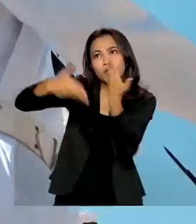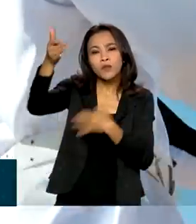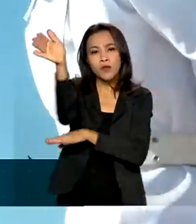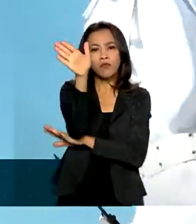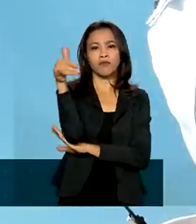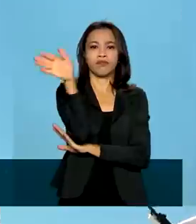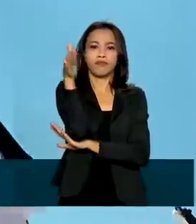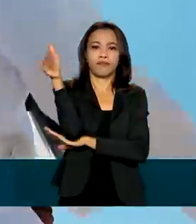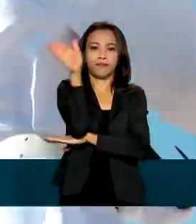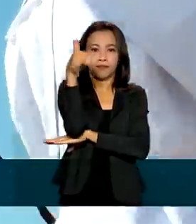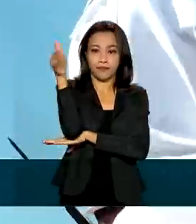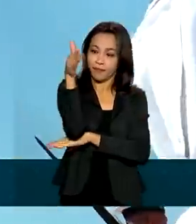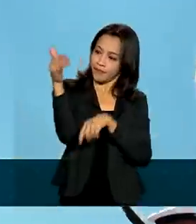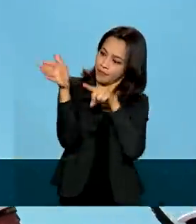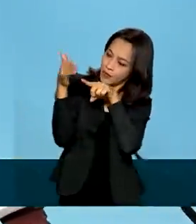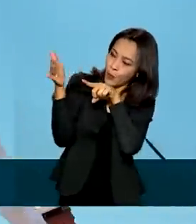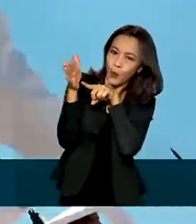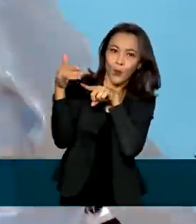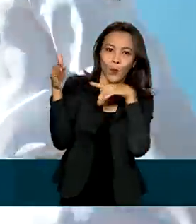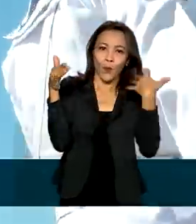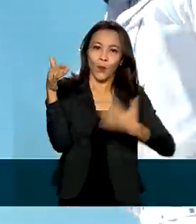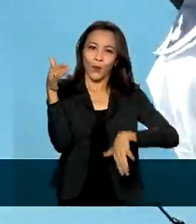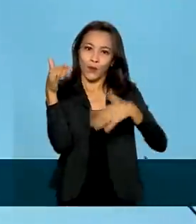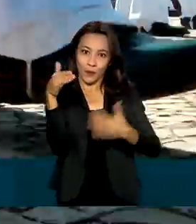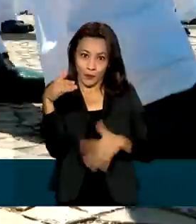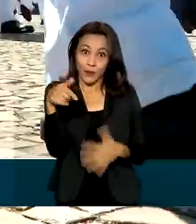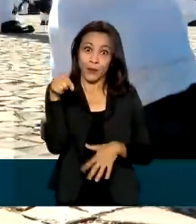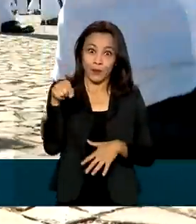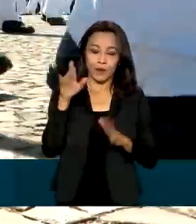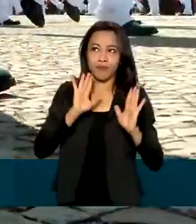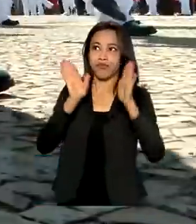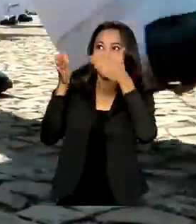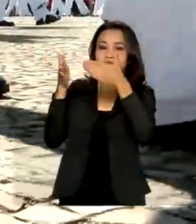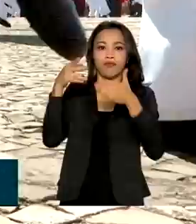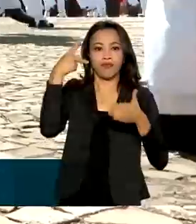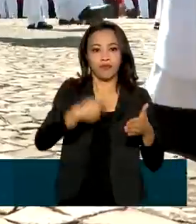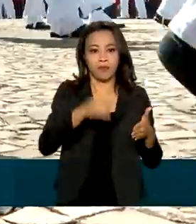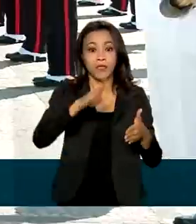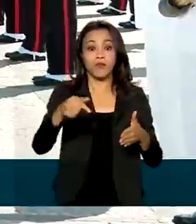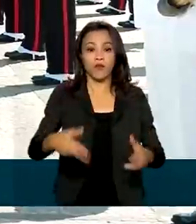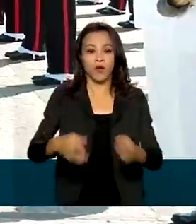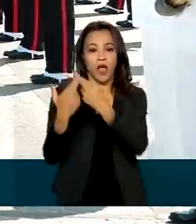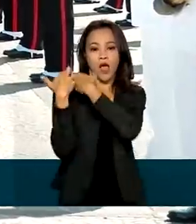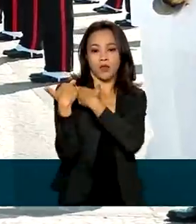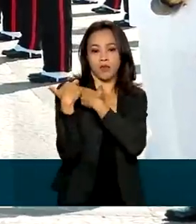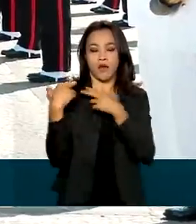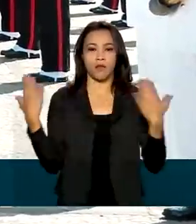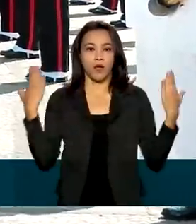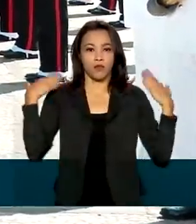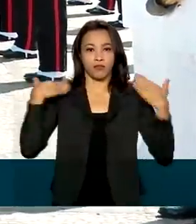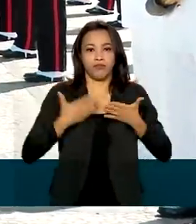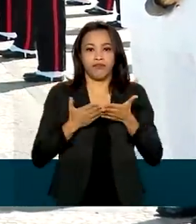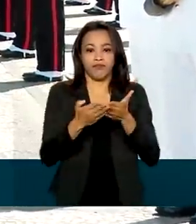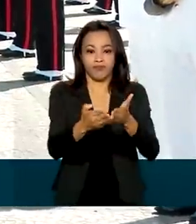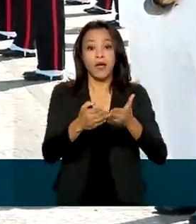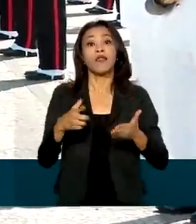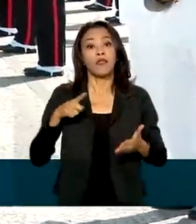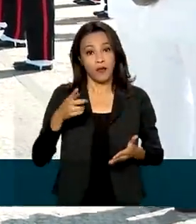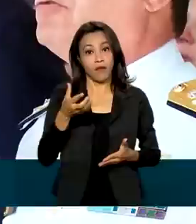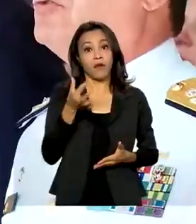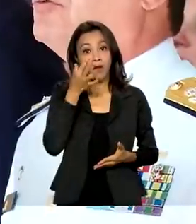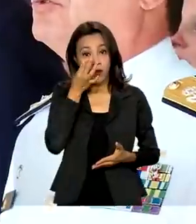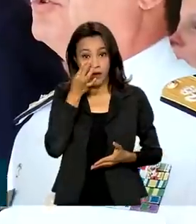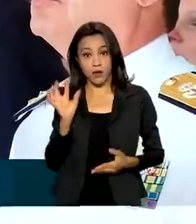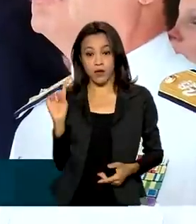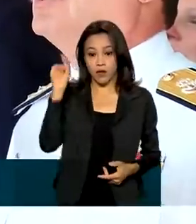bandeira, considerada uma expressão do turismo cívico do país, foi comandada pela Marinha e contou com a presença do presidente Jair Bolsonaro,